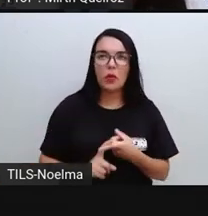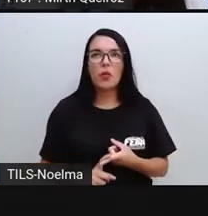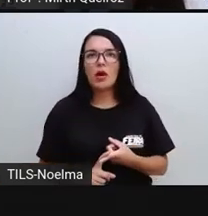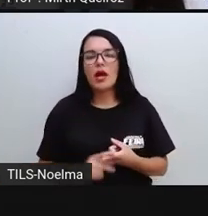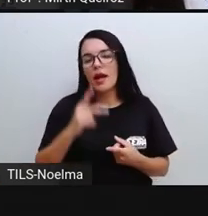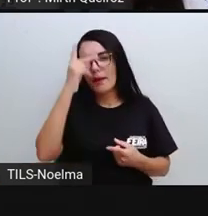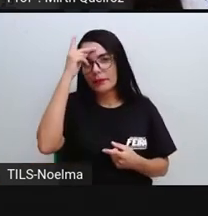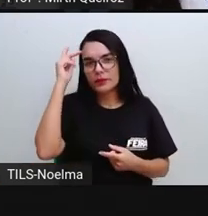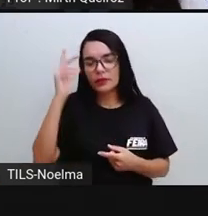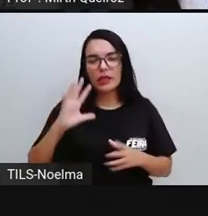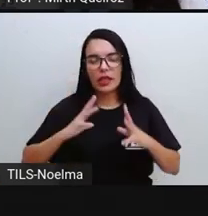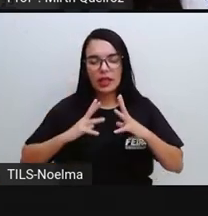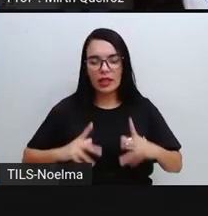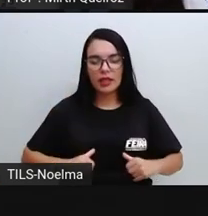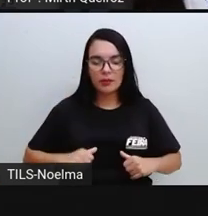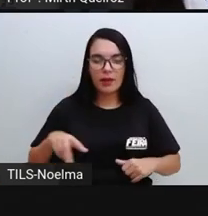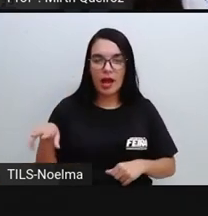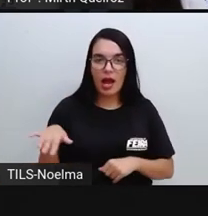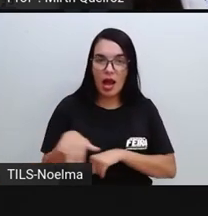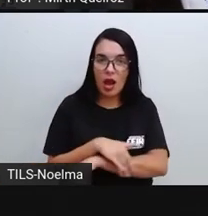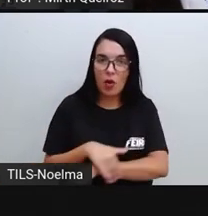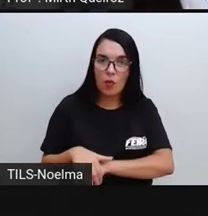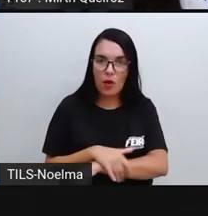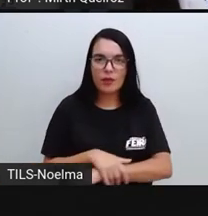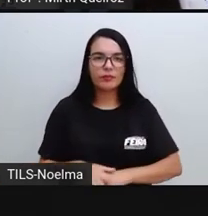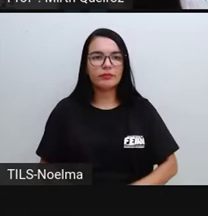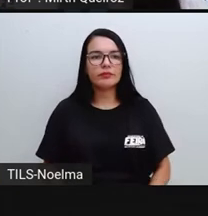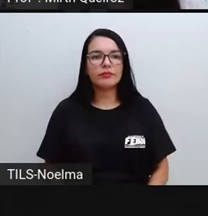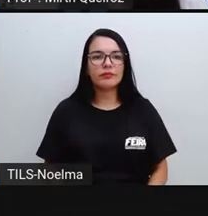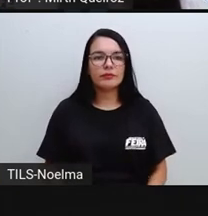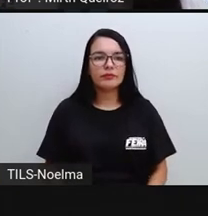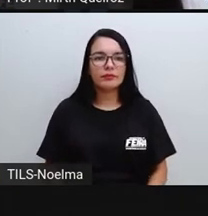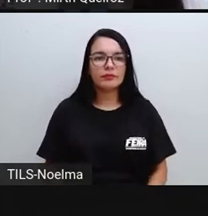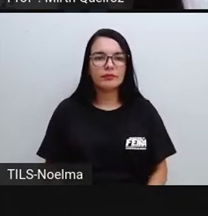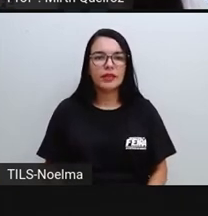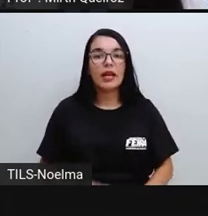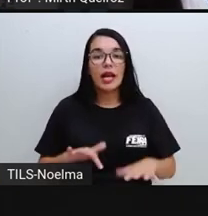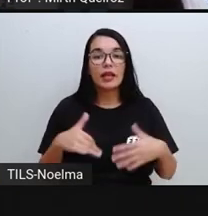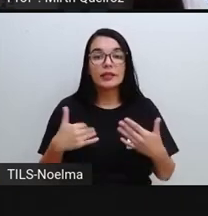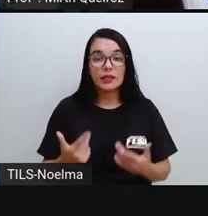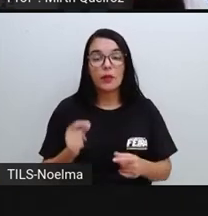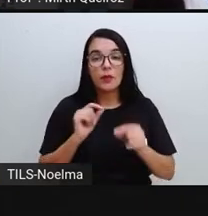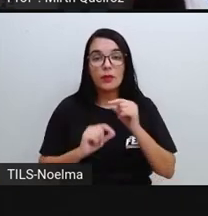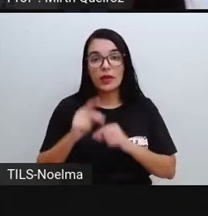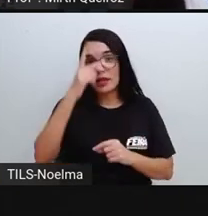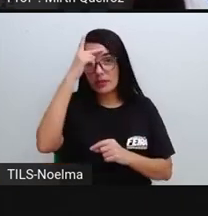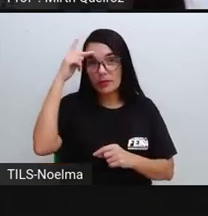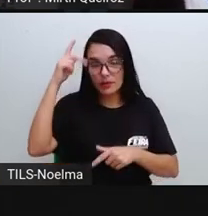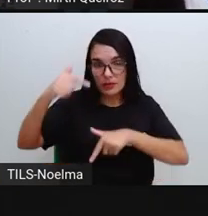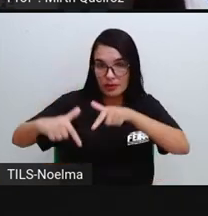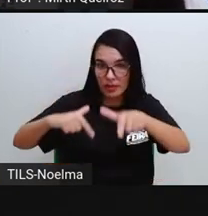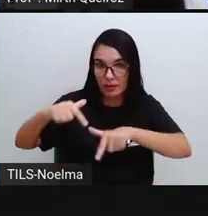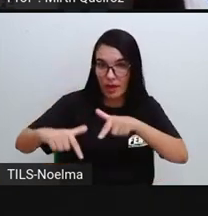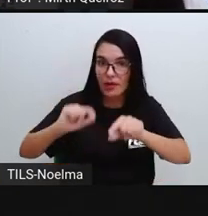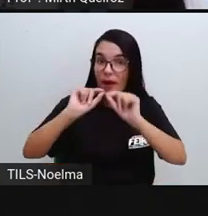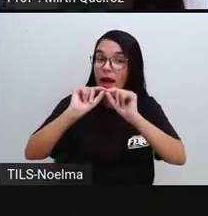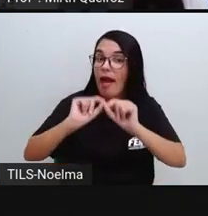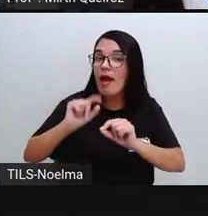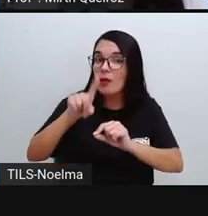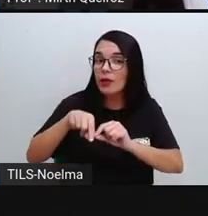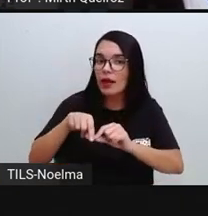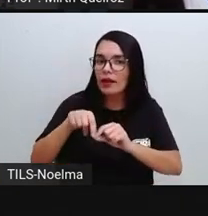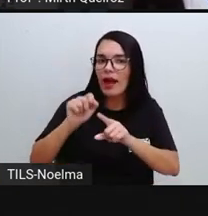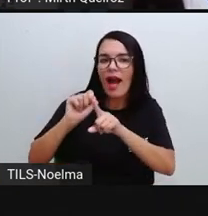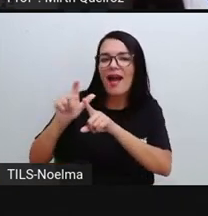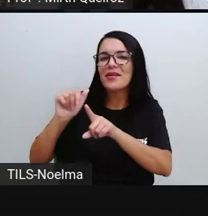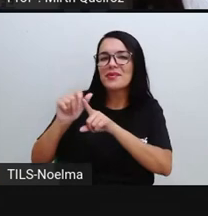gari, a gente está vendendo serviço, a gente não está vendendo um produto. A prestação de serviço, então, vai ser basicamente o